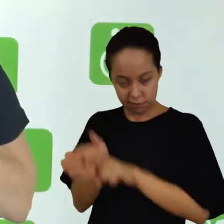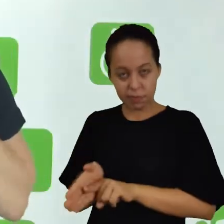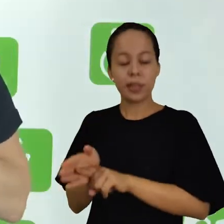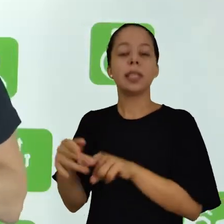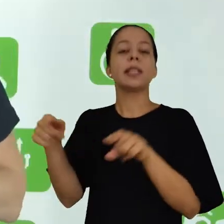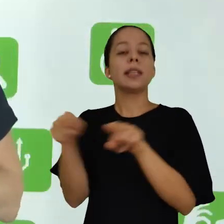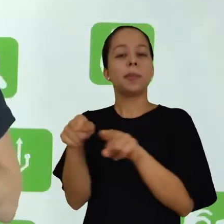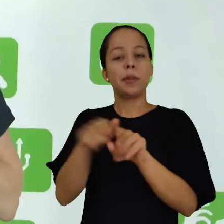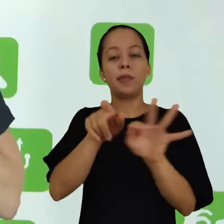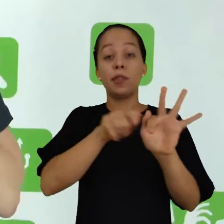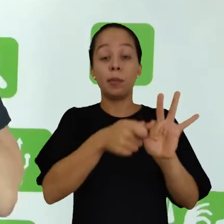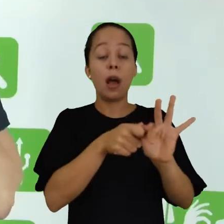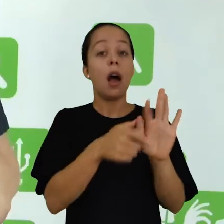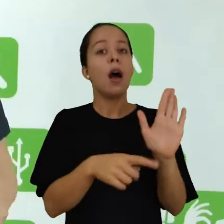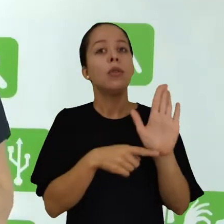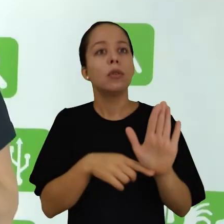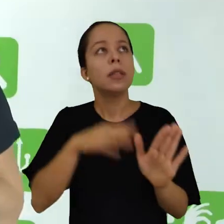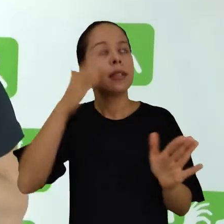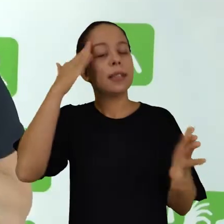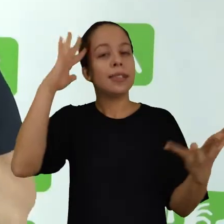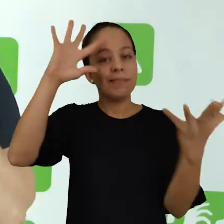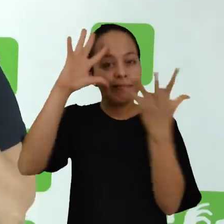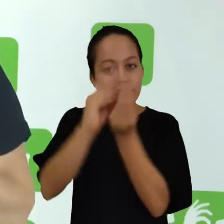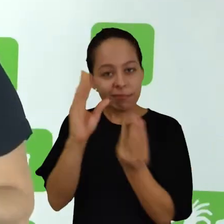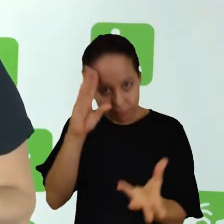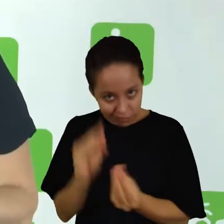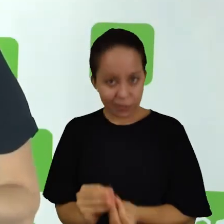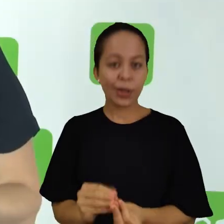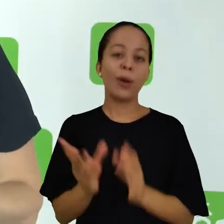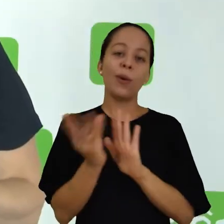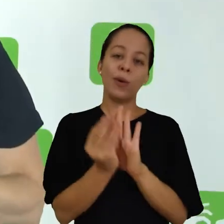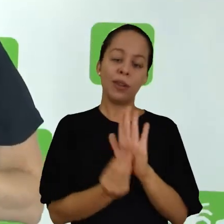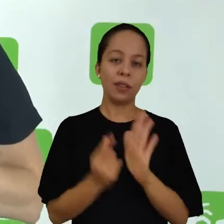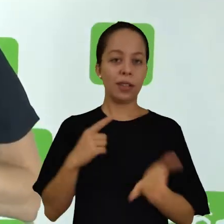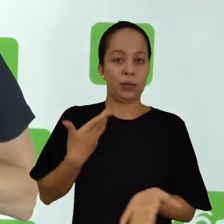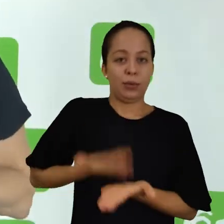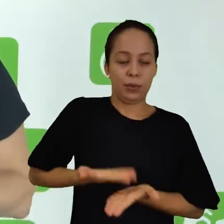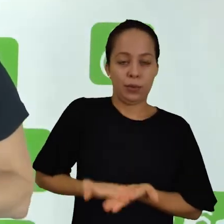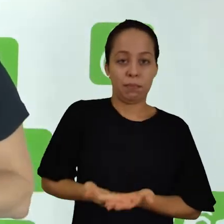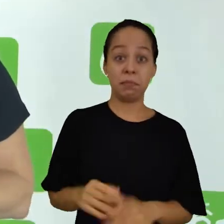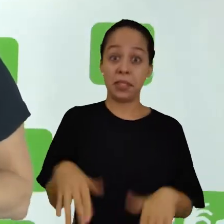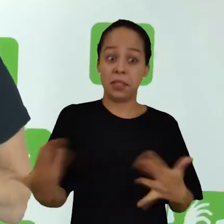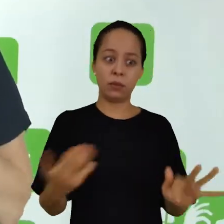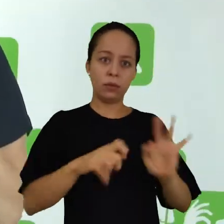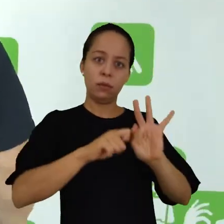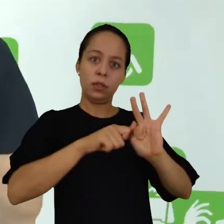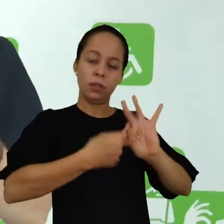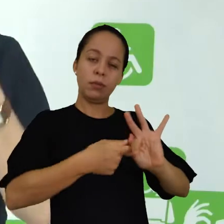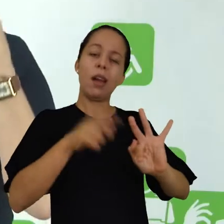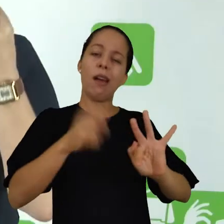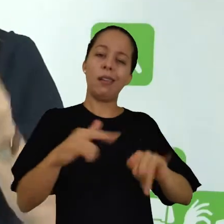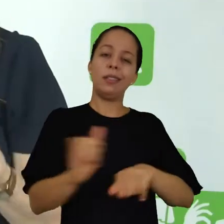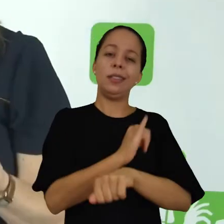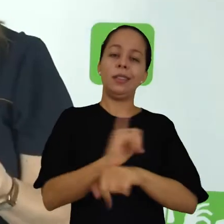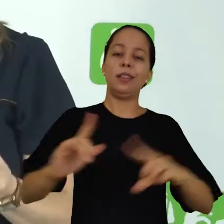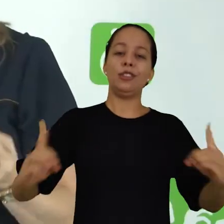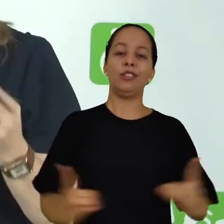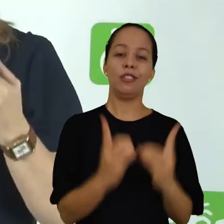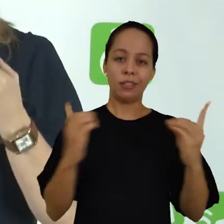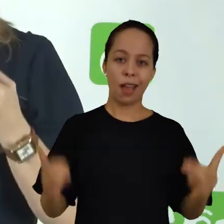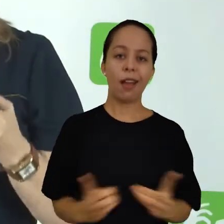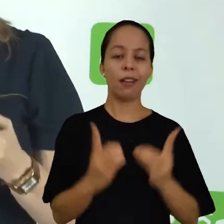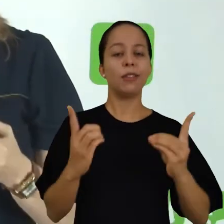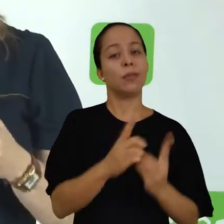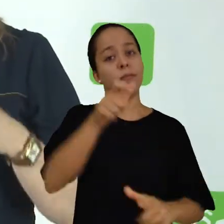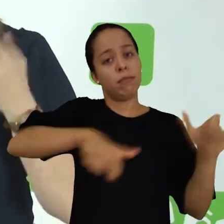também a assimilação dos conteúdos estudados. Então, o fichamento é um recurso didático